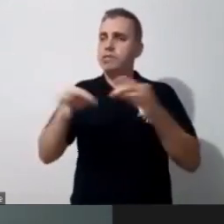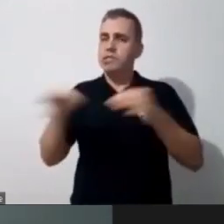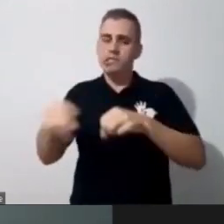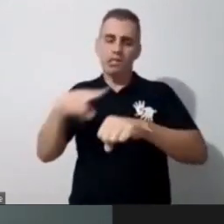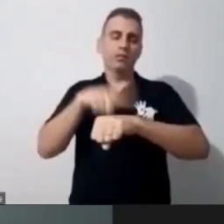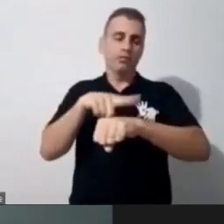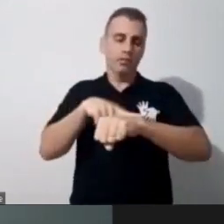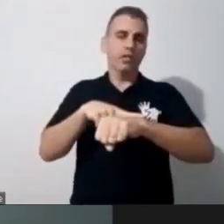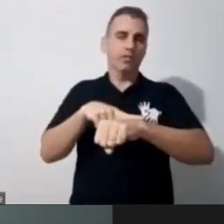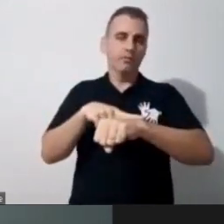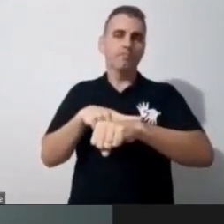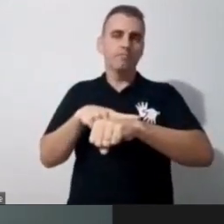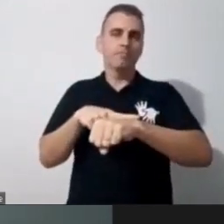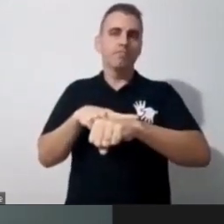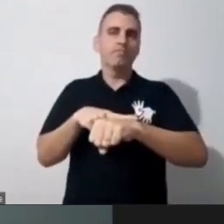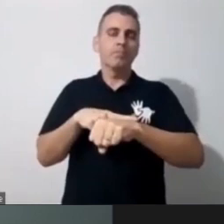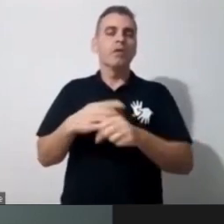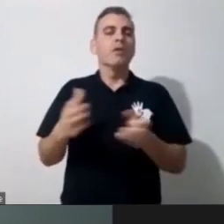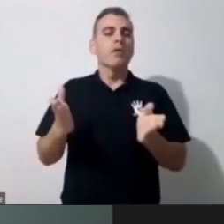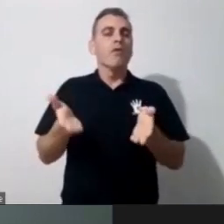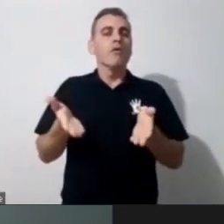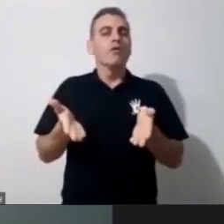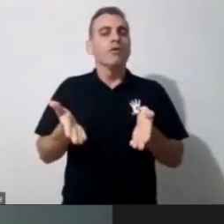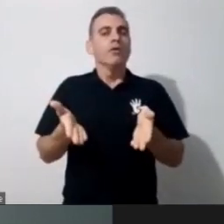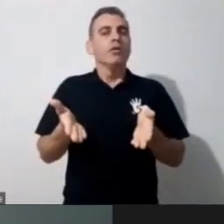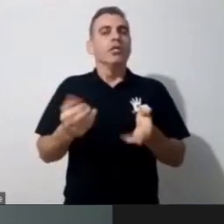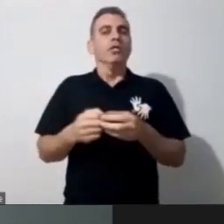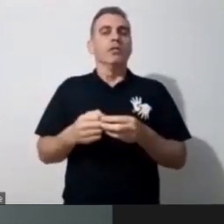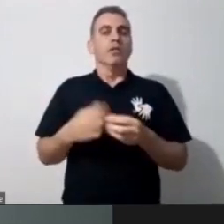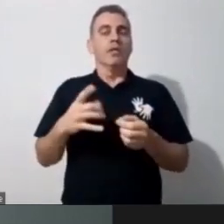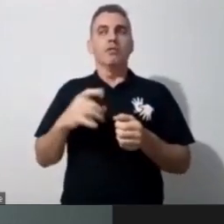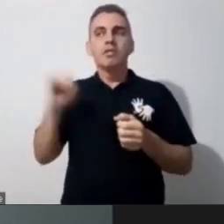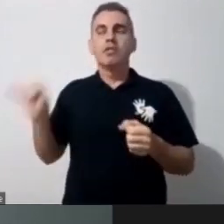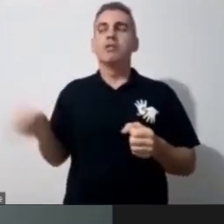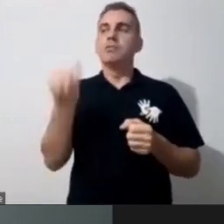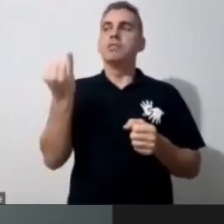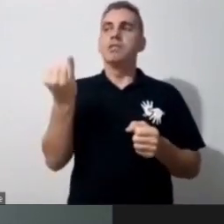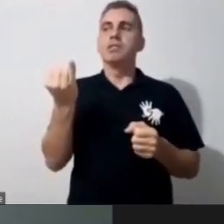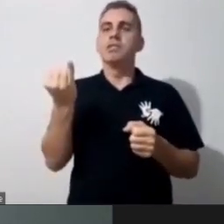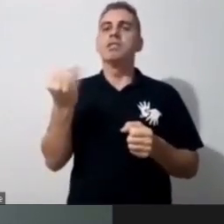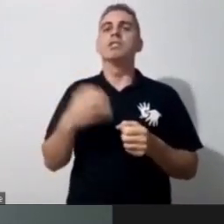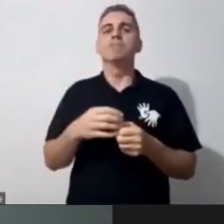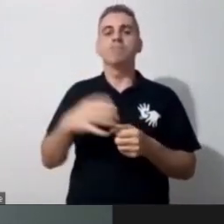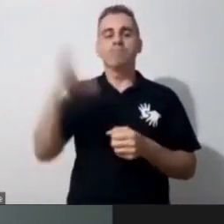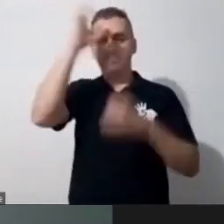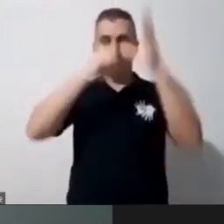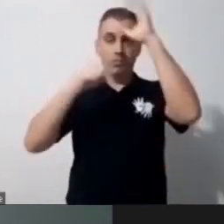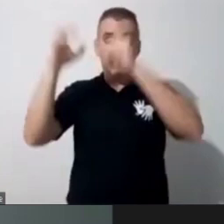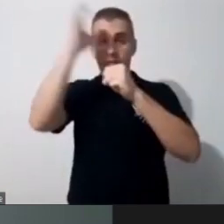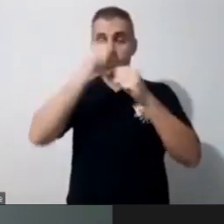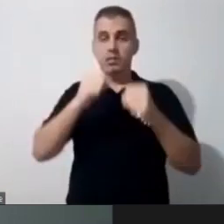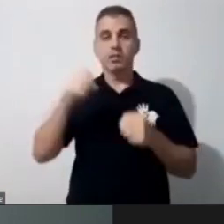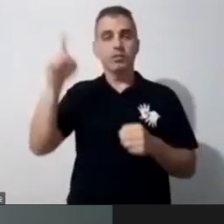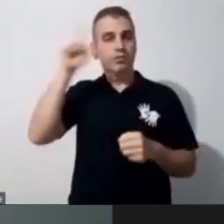eu vou dizer para vocês que a minha rotina hoje, ela me oportunizou muito mais aprendizado nesse momento, porque a gente vem de